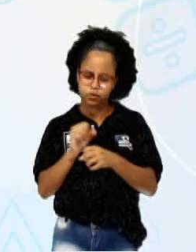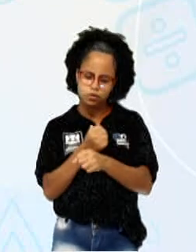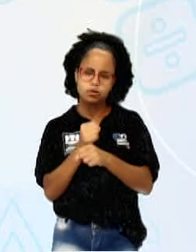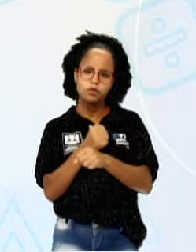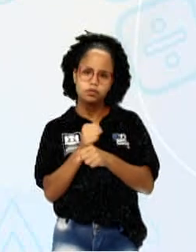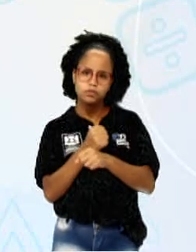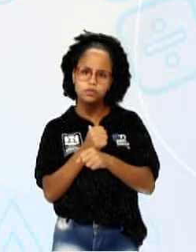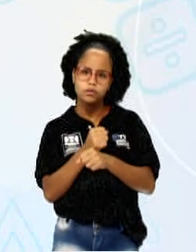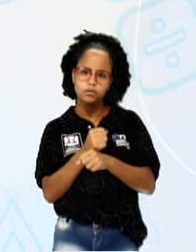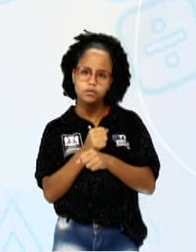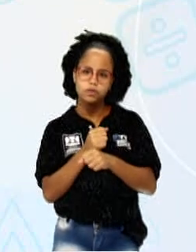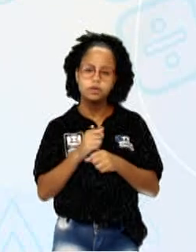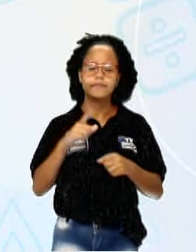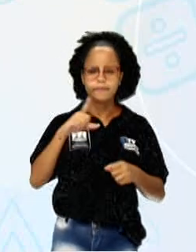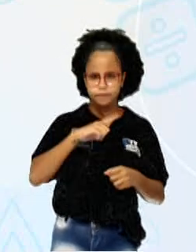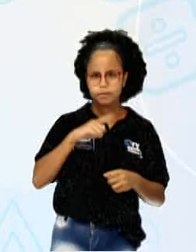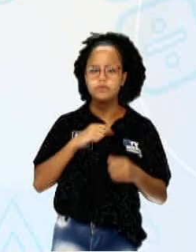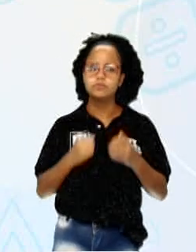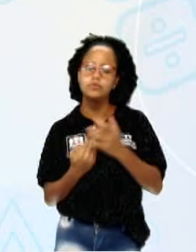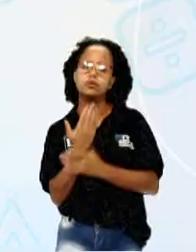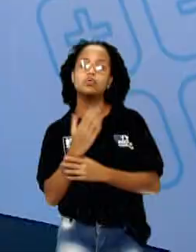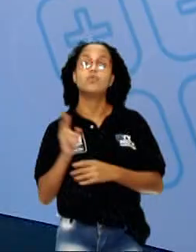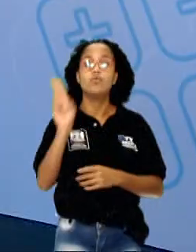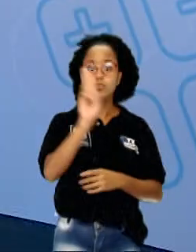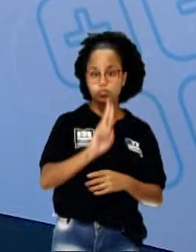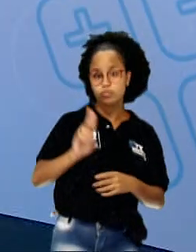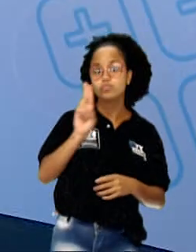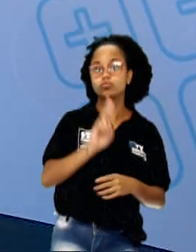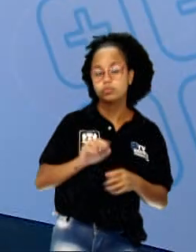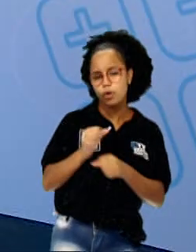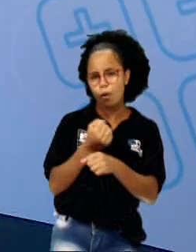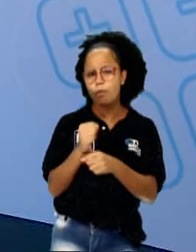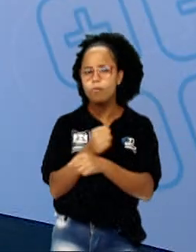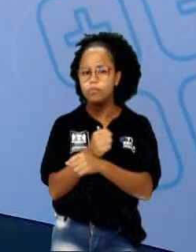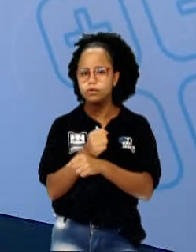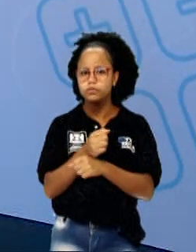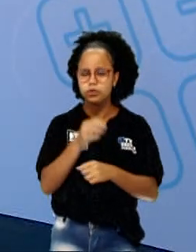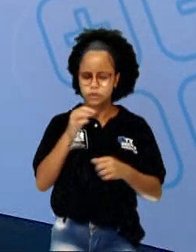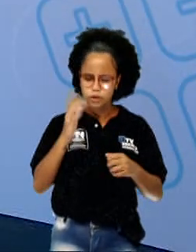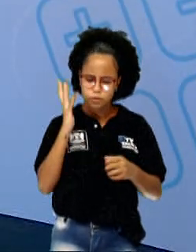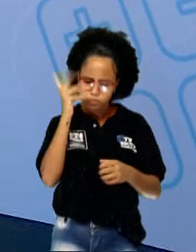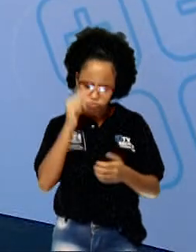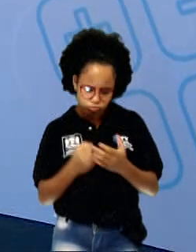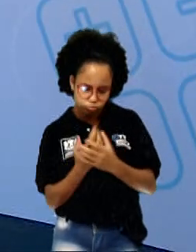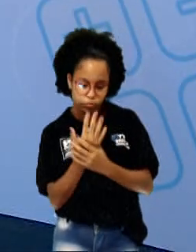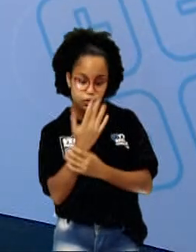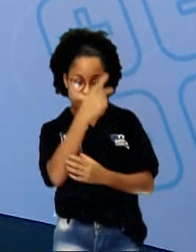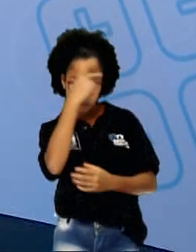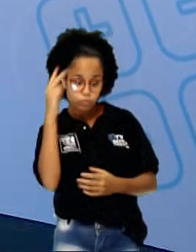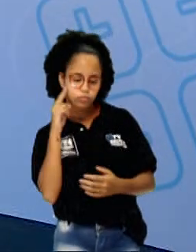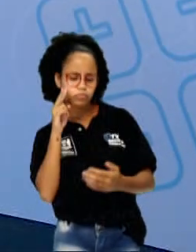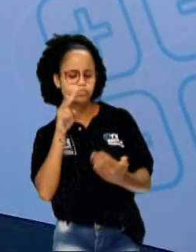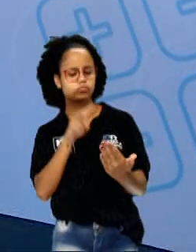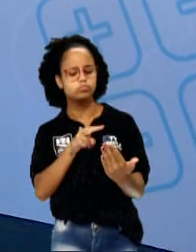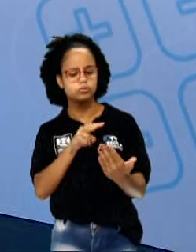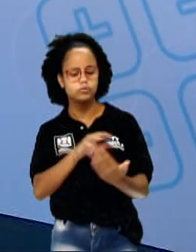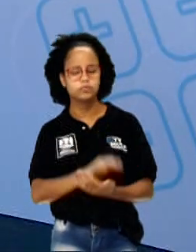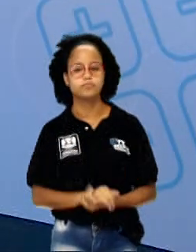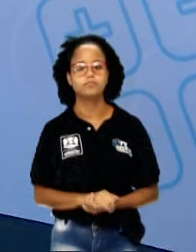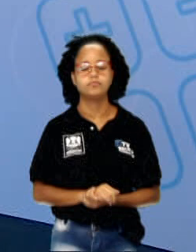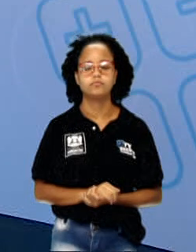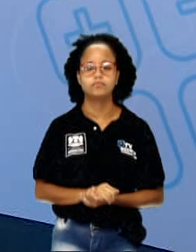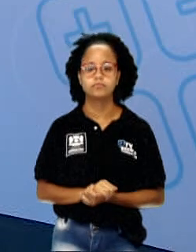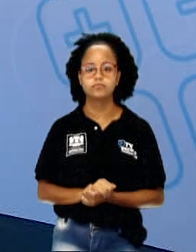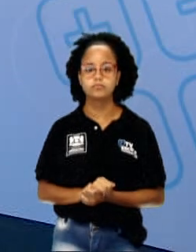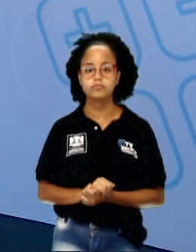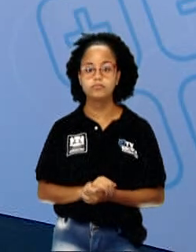exista. É o que eu vou usar para que essa obra fique pronta, para que ela fique visível, para que ela realmente aconteça.